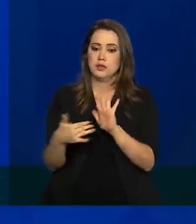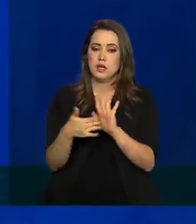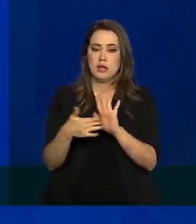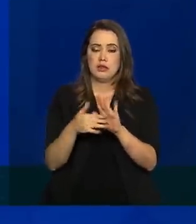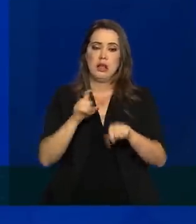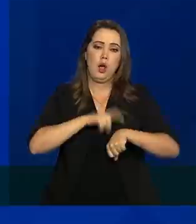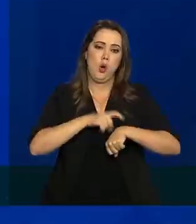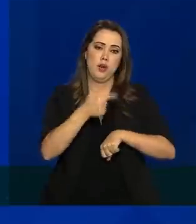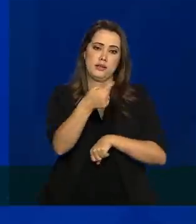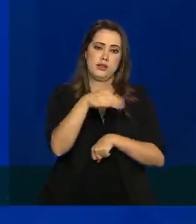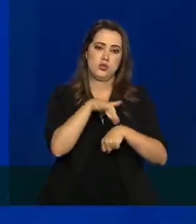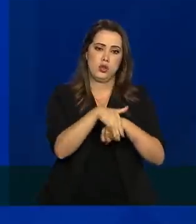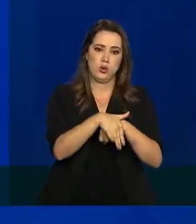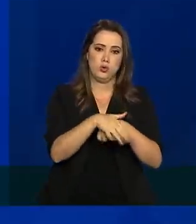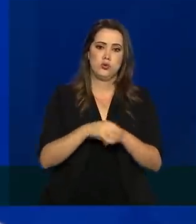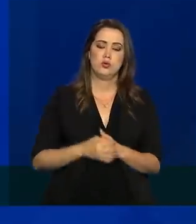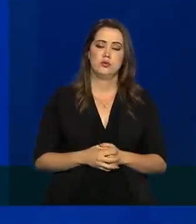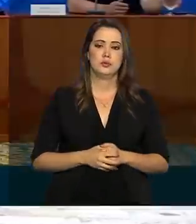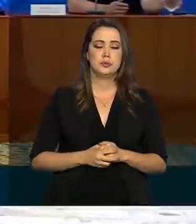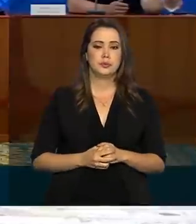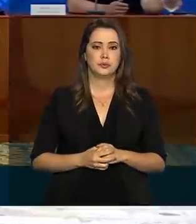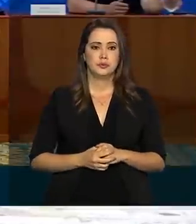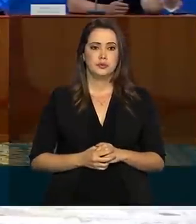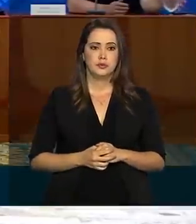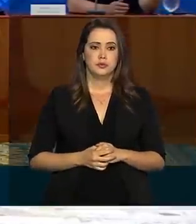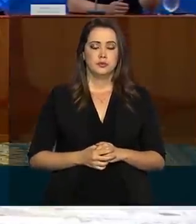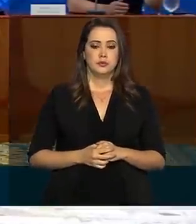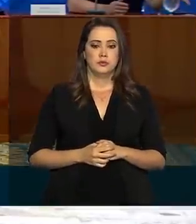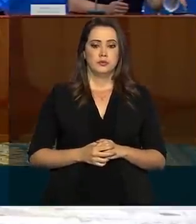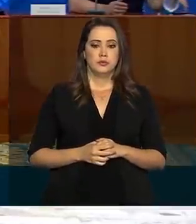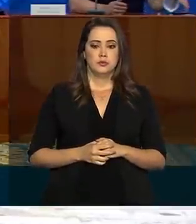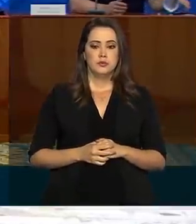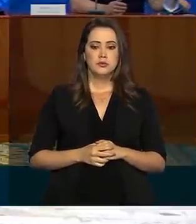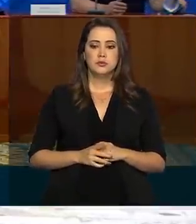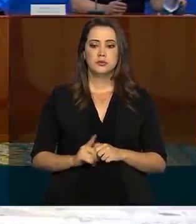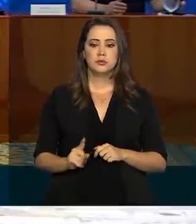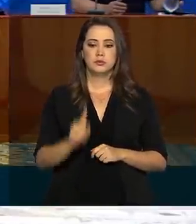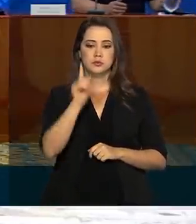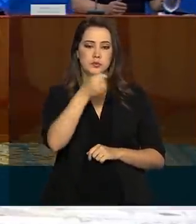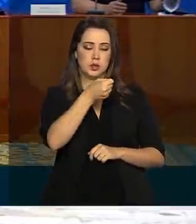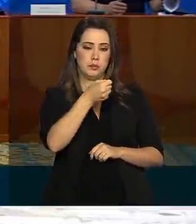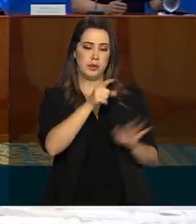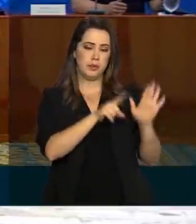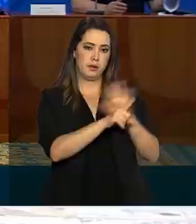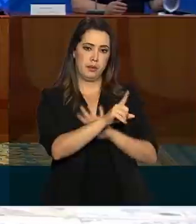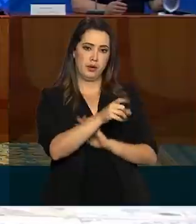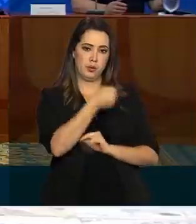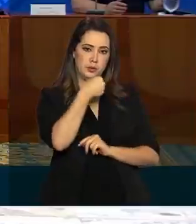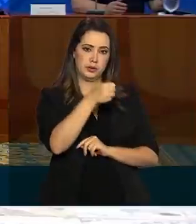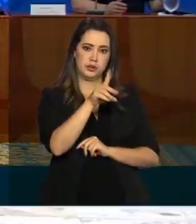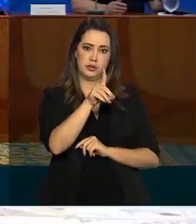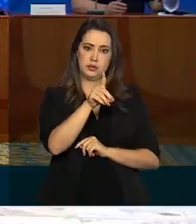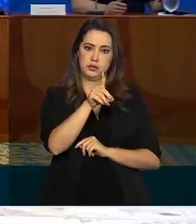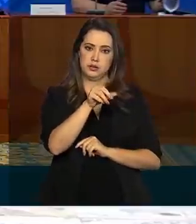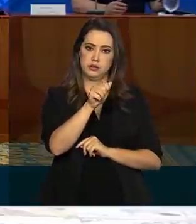limite de 19 horas. Primeira pergunta, Daniele Popov, TV Brasil.